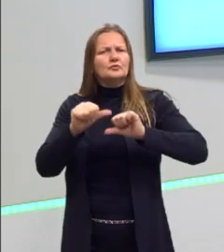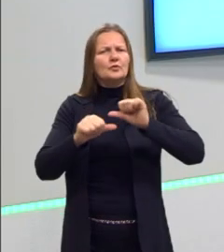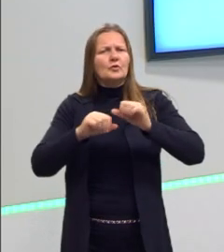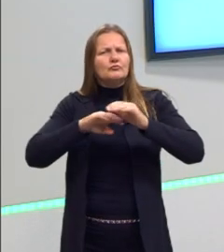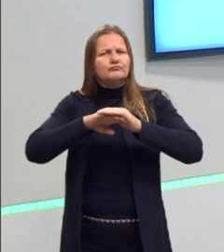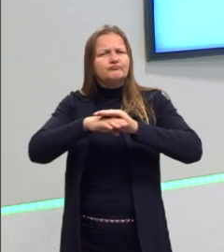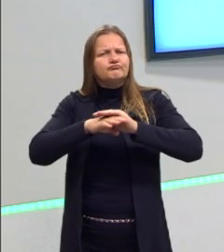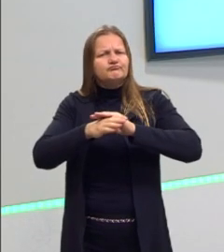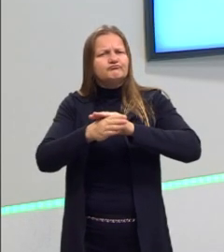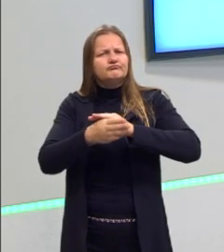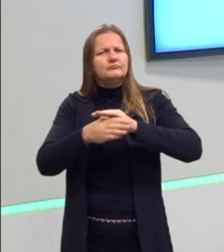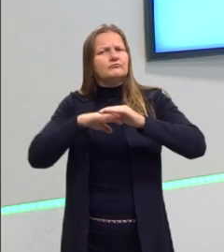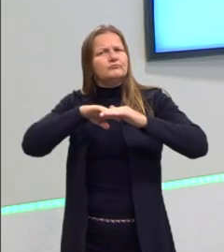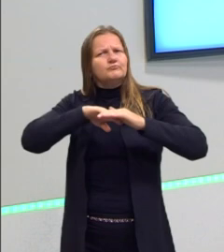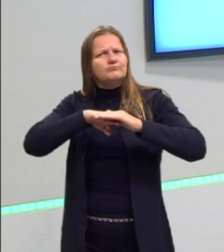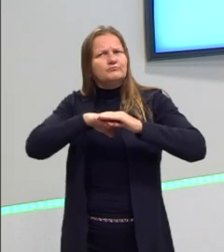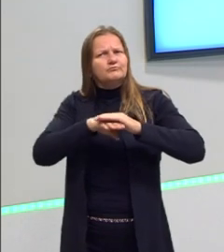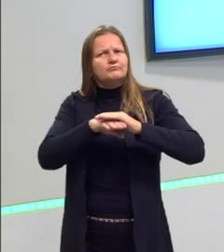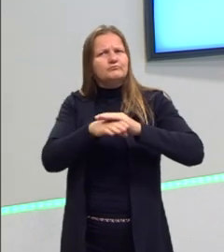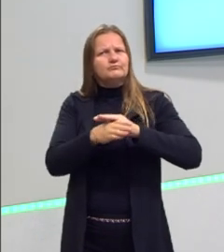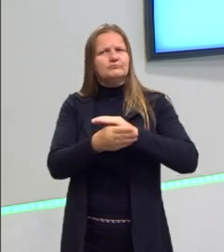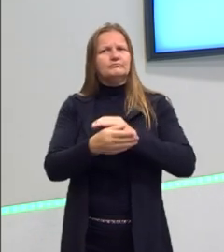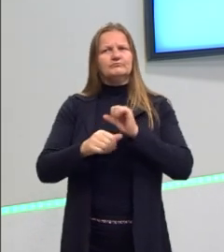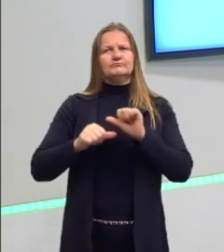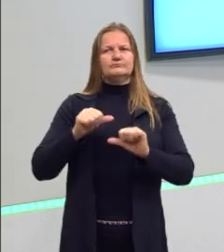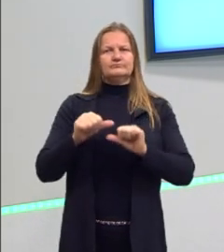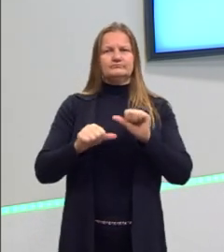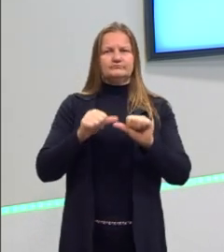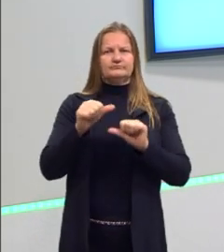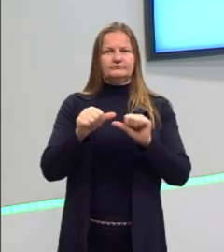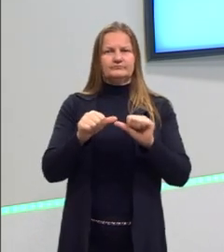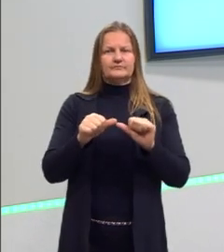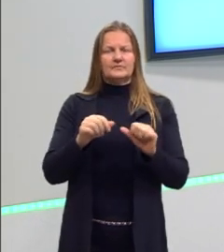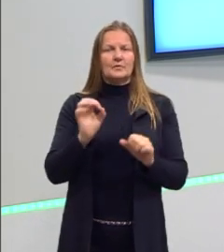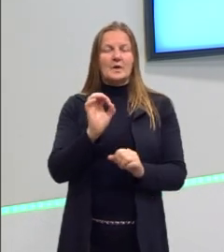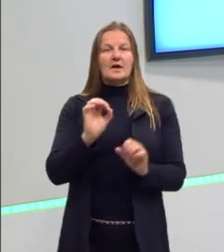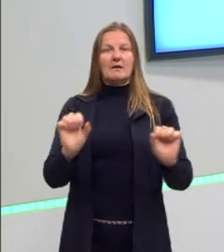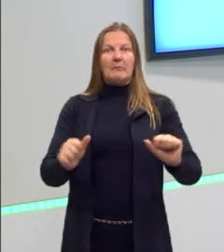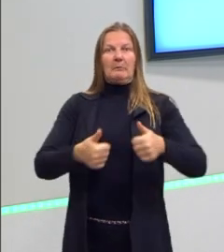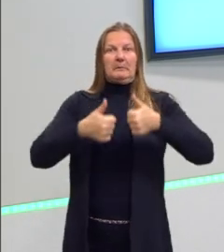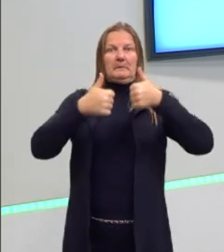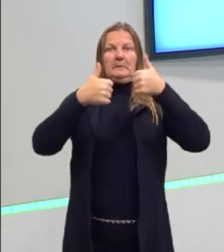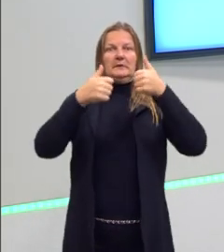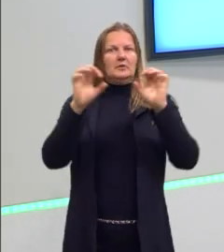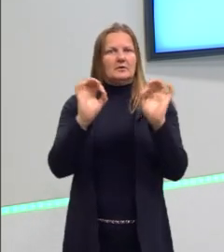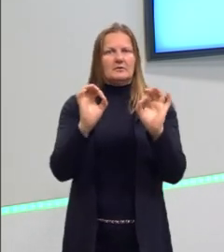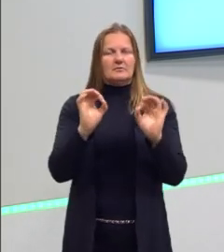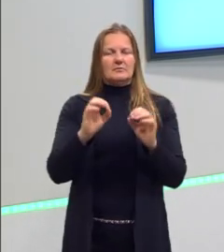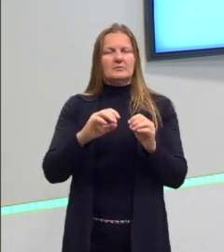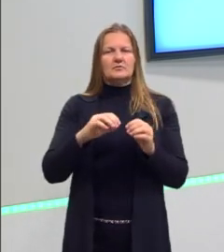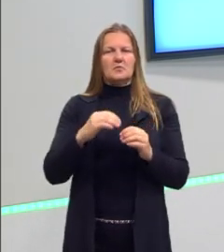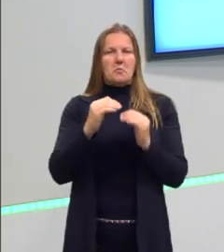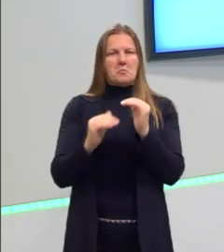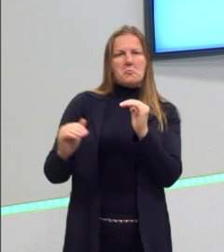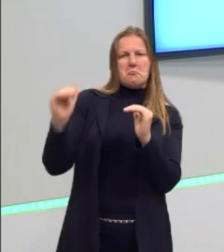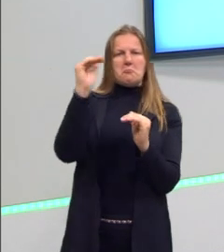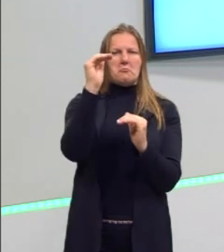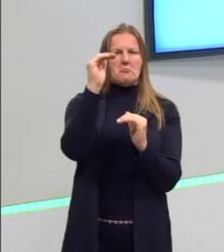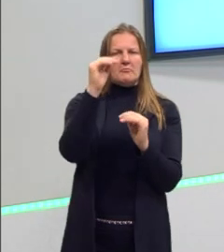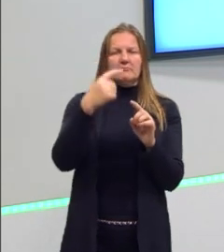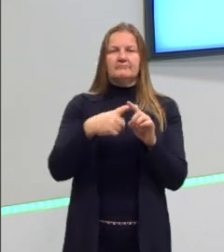gradativas, tá? Então, aqui não diz que é crescimento, melhoria, supremacia,